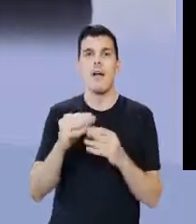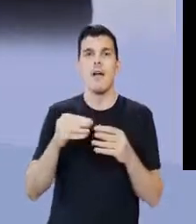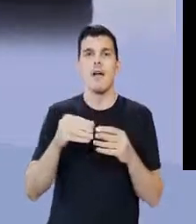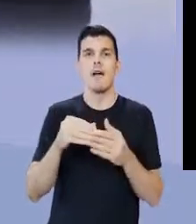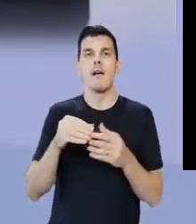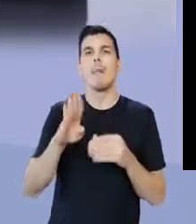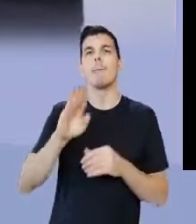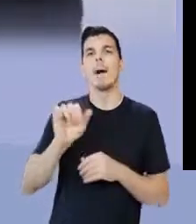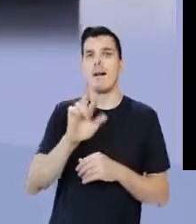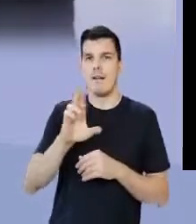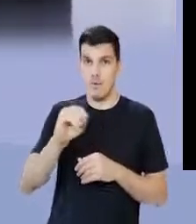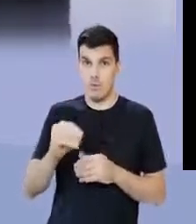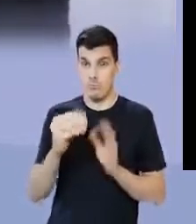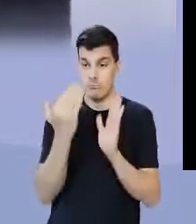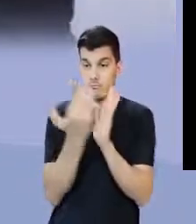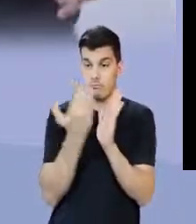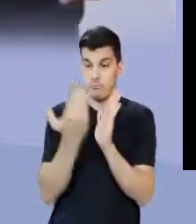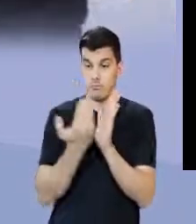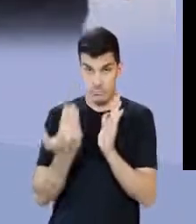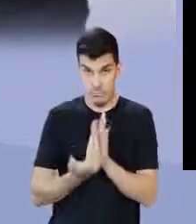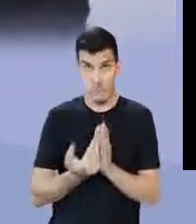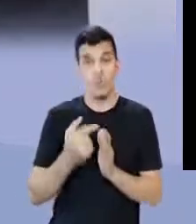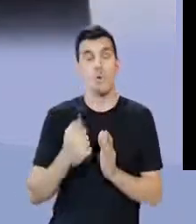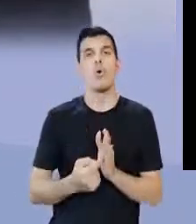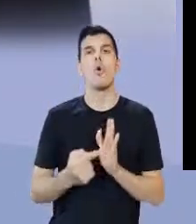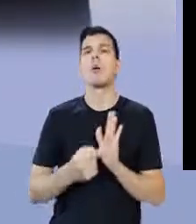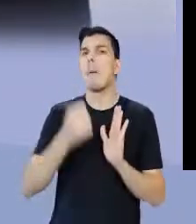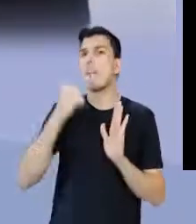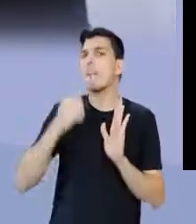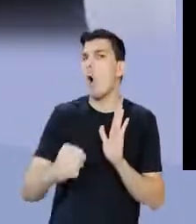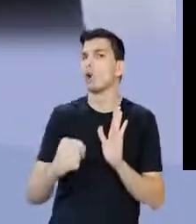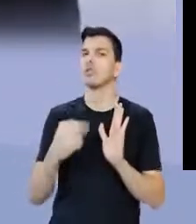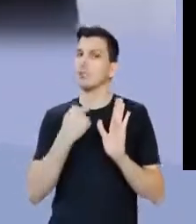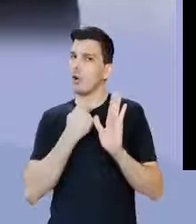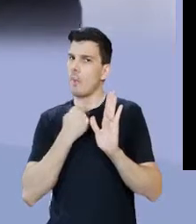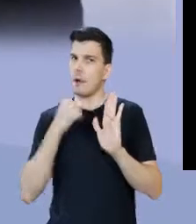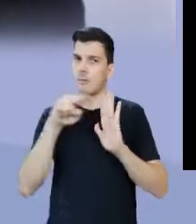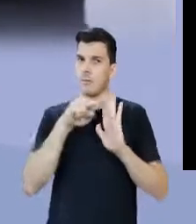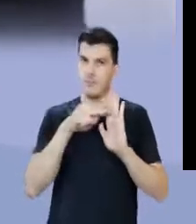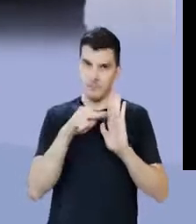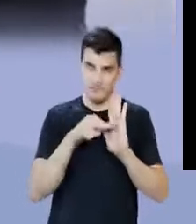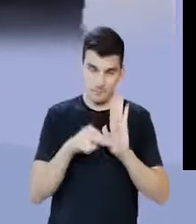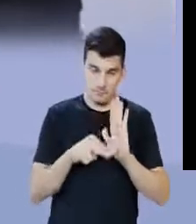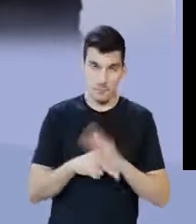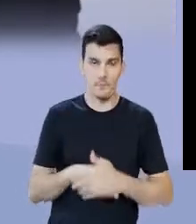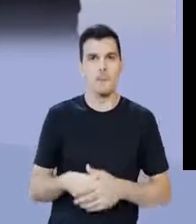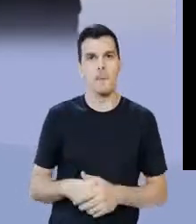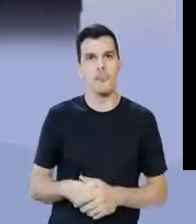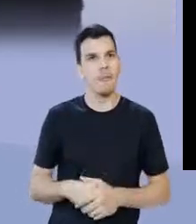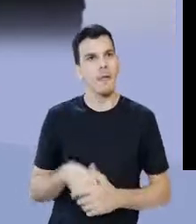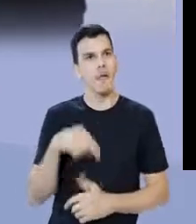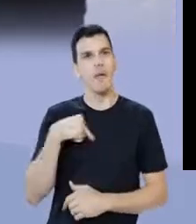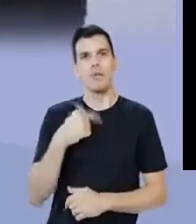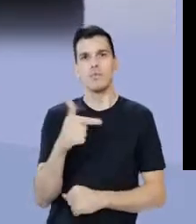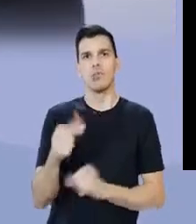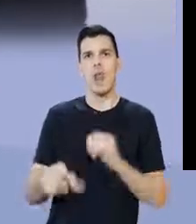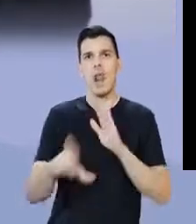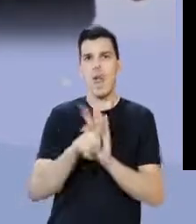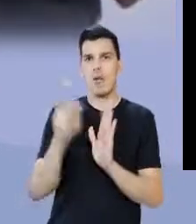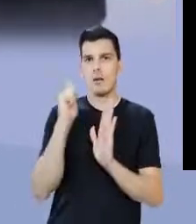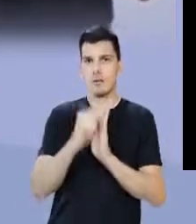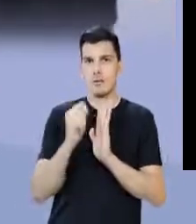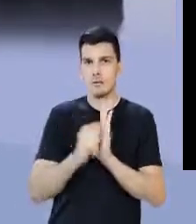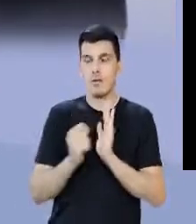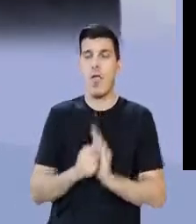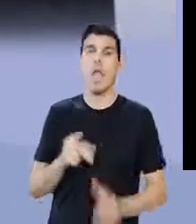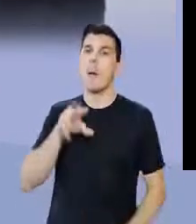tábuas de agir, da praça central dizendo o que eu posso e o eu não posso fazer com o plebeão. Gente, quando não tinha